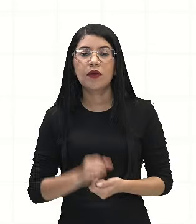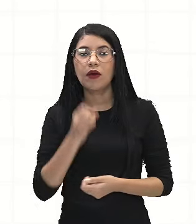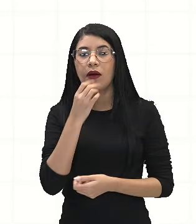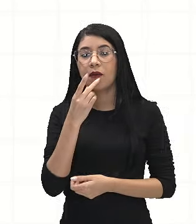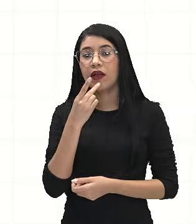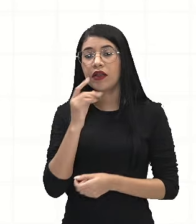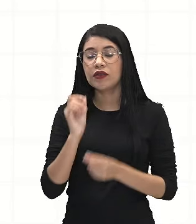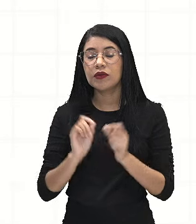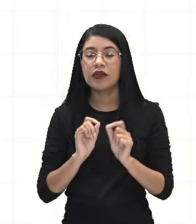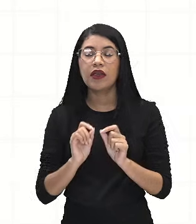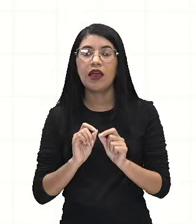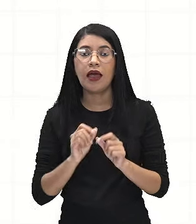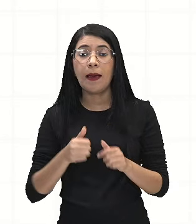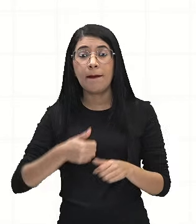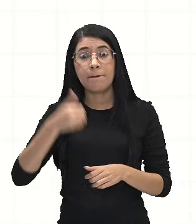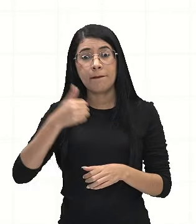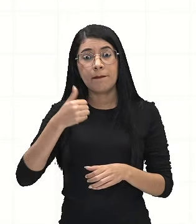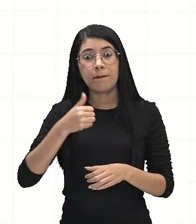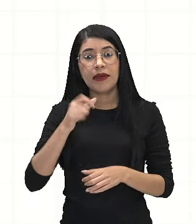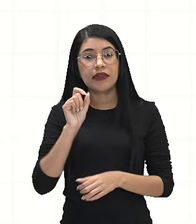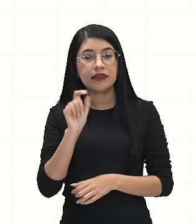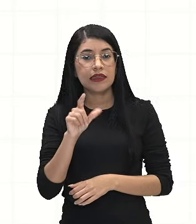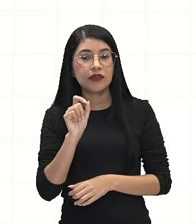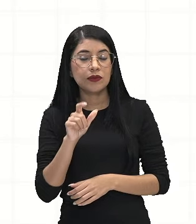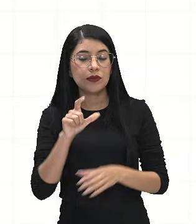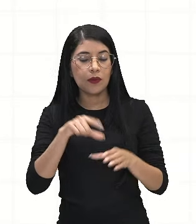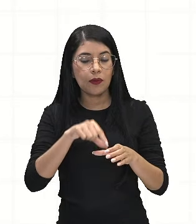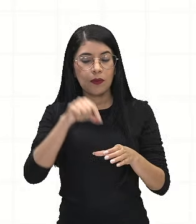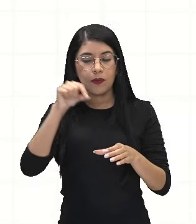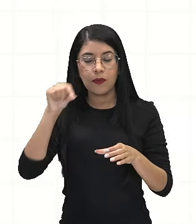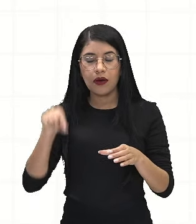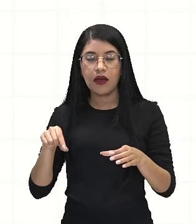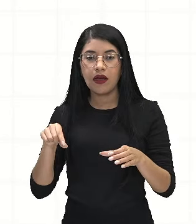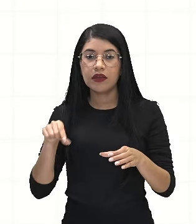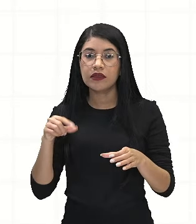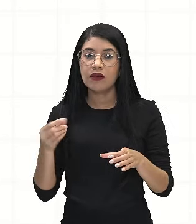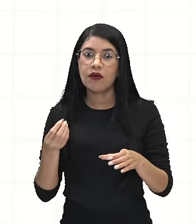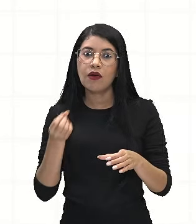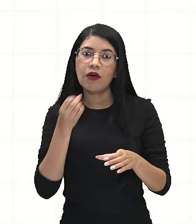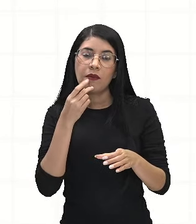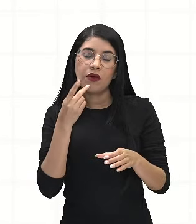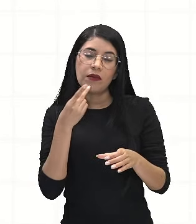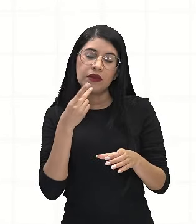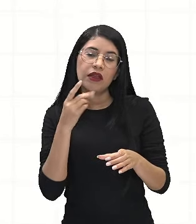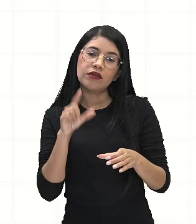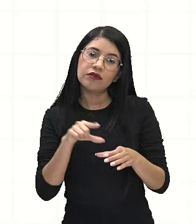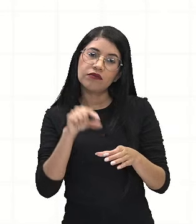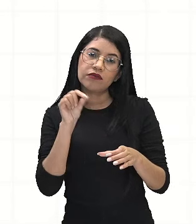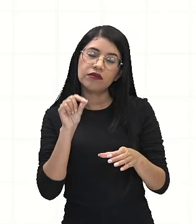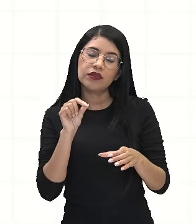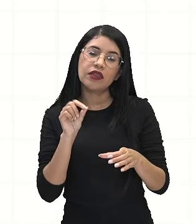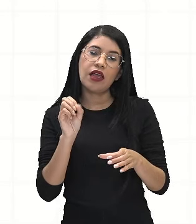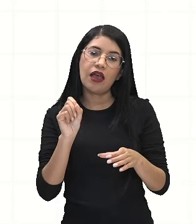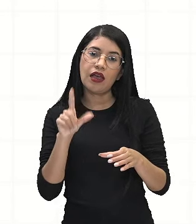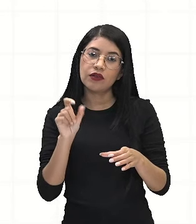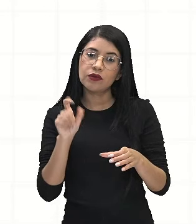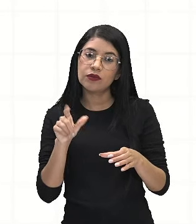de retirar a primeira bola azul. Qual é a probabilidade de retirar a primeira bola azul?